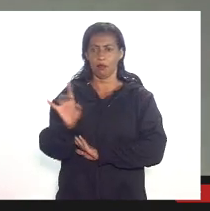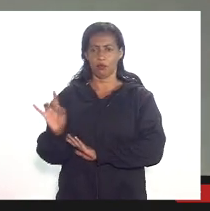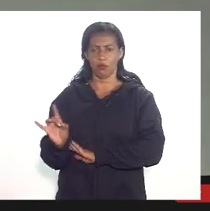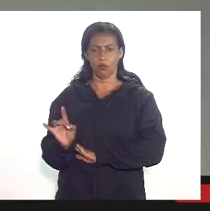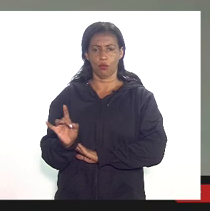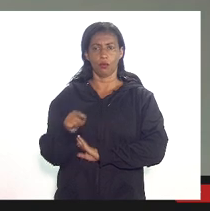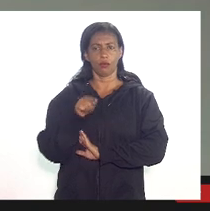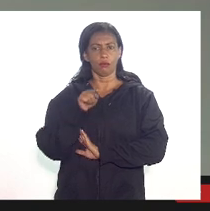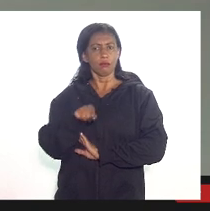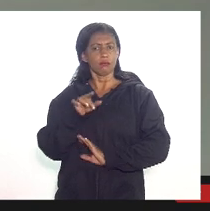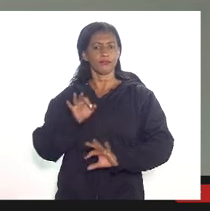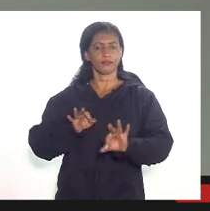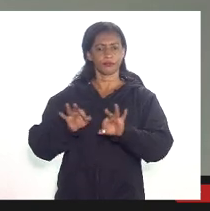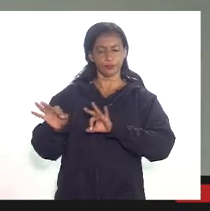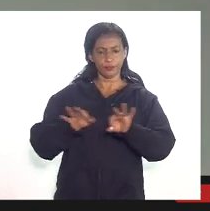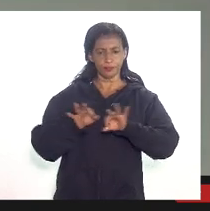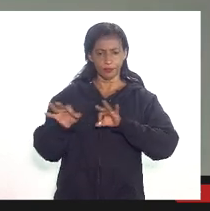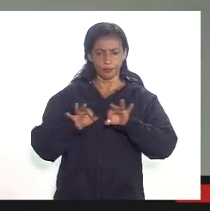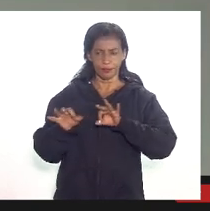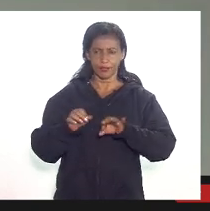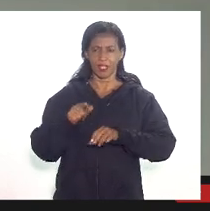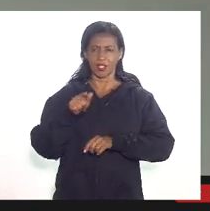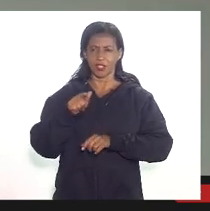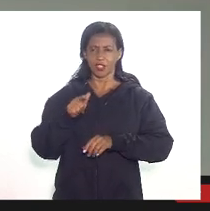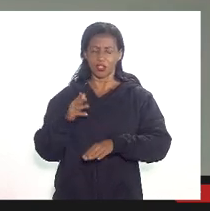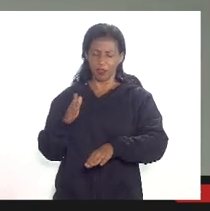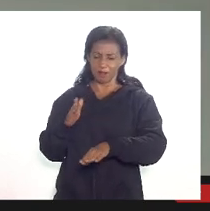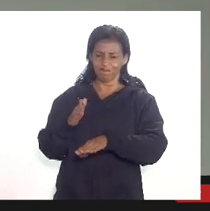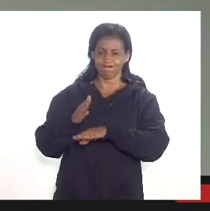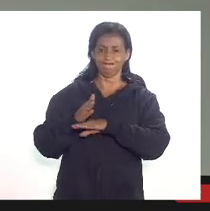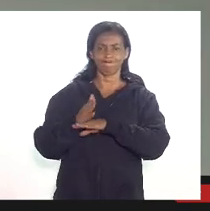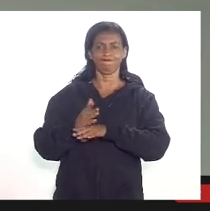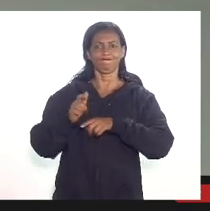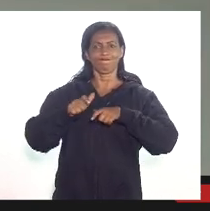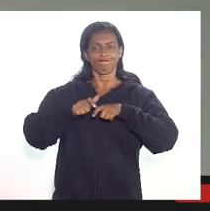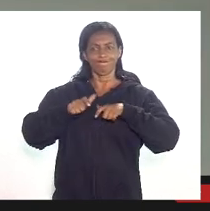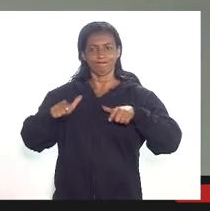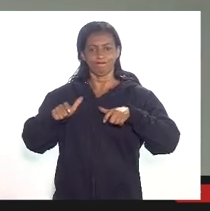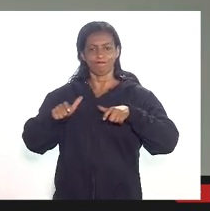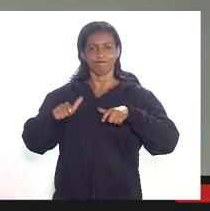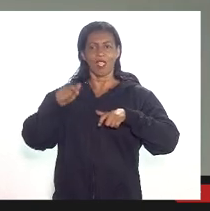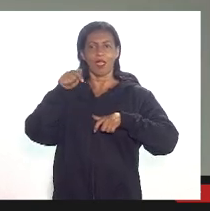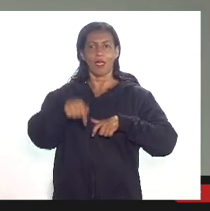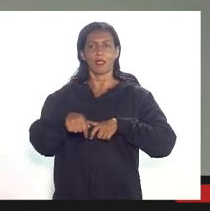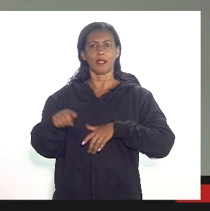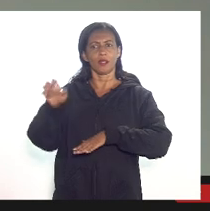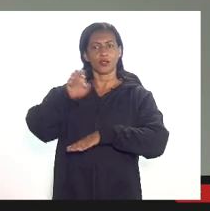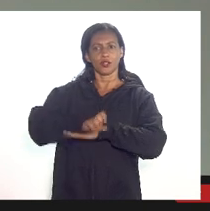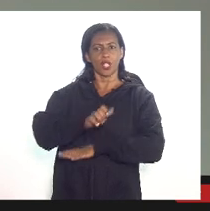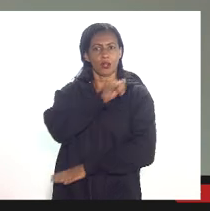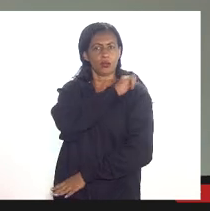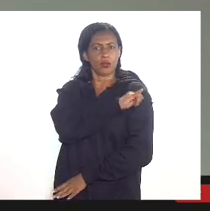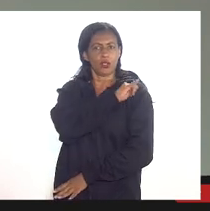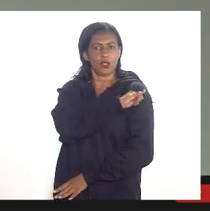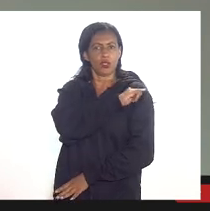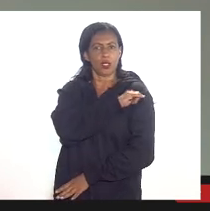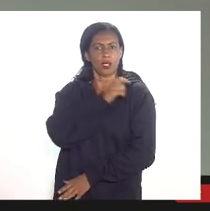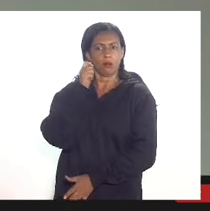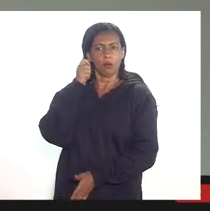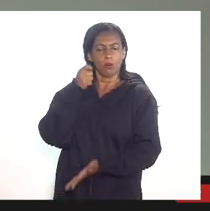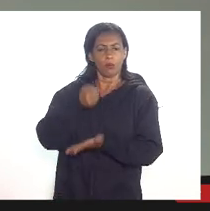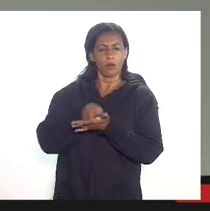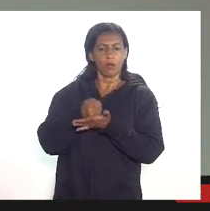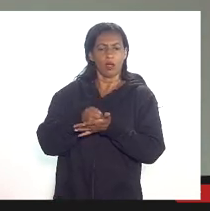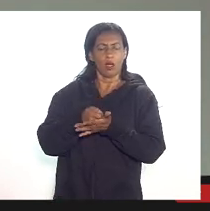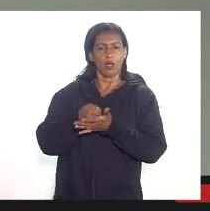Dessa forma, a gente vai dar um grande passo à conformidade aqui no Estado do Rio de Janeiro no que diz respeito à fiscalização do setor